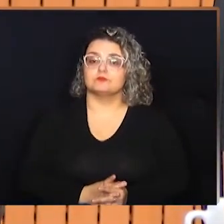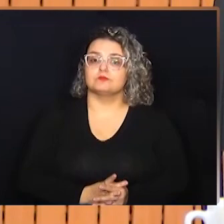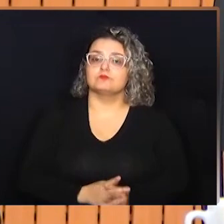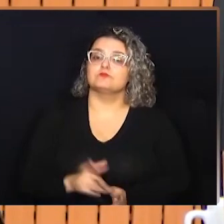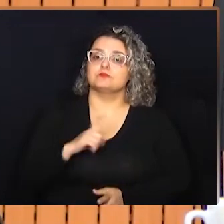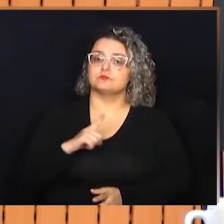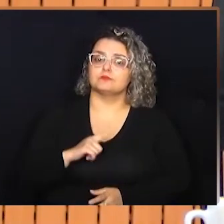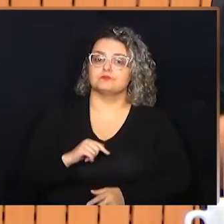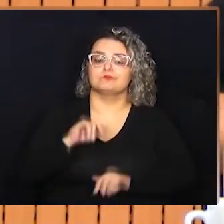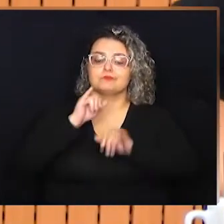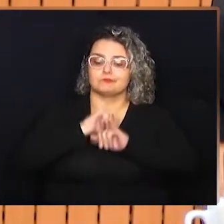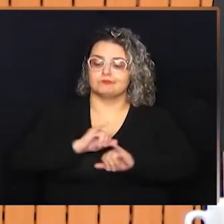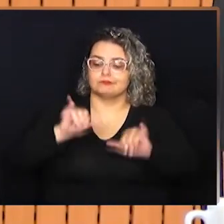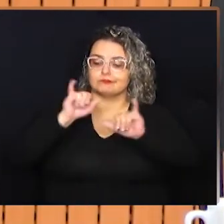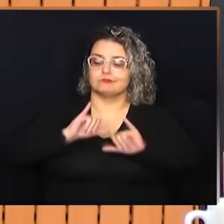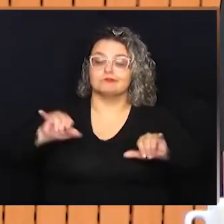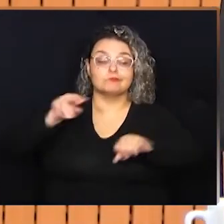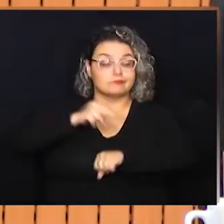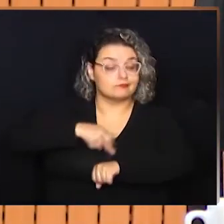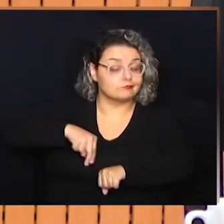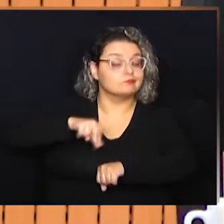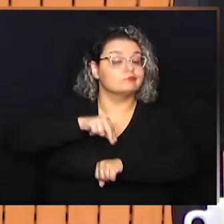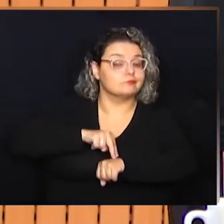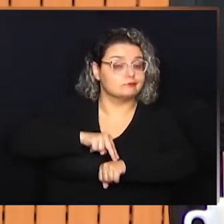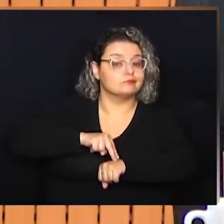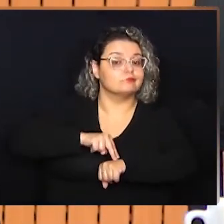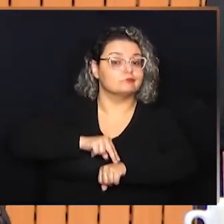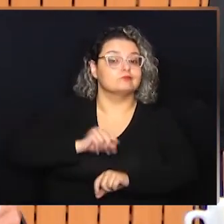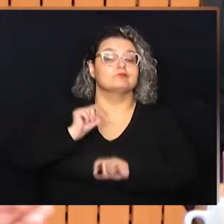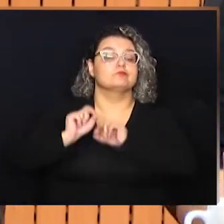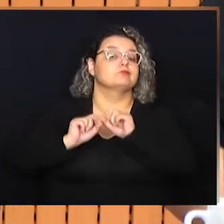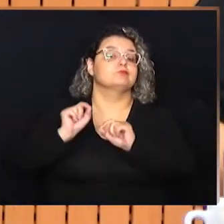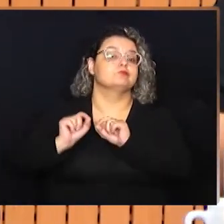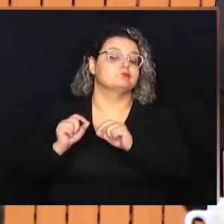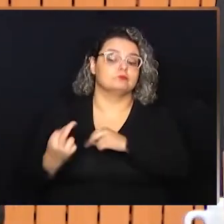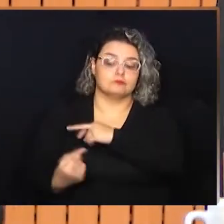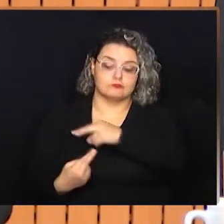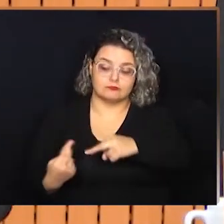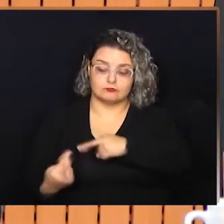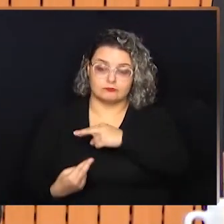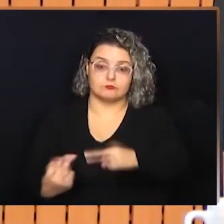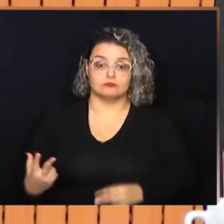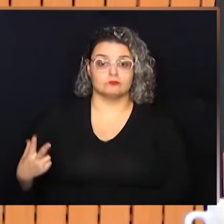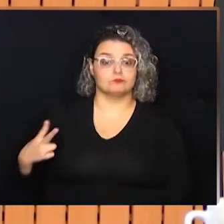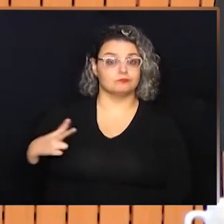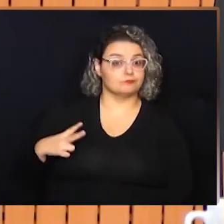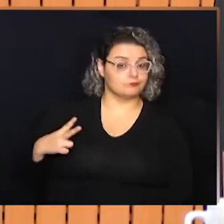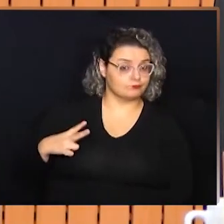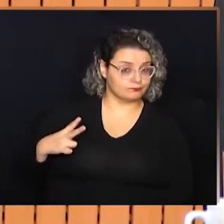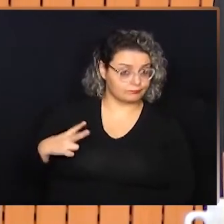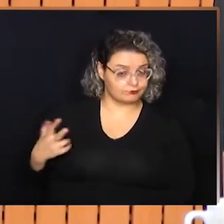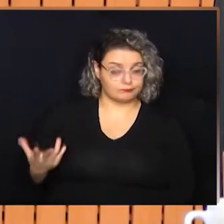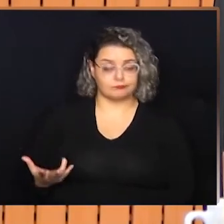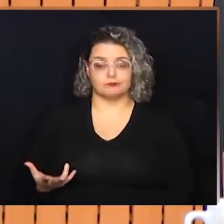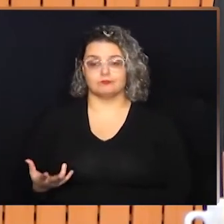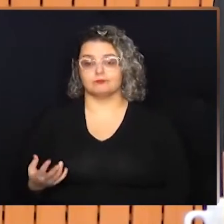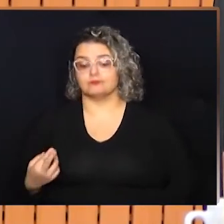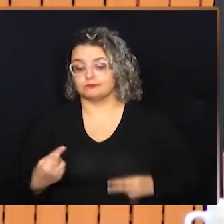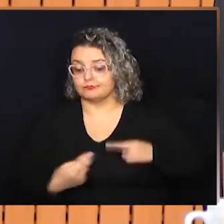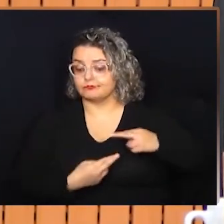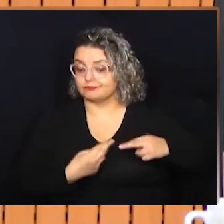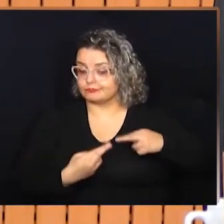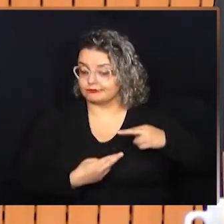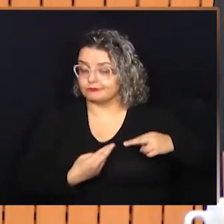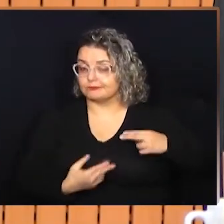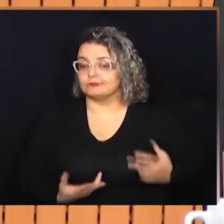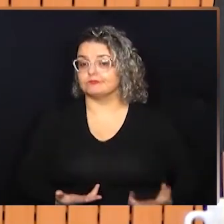repercussão nacional, que diz respeito às questões relacionadas à privacidade, que